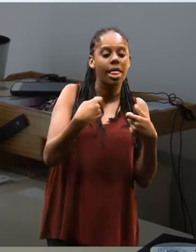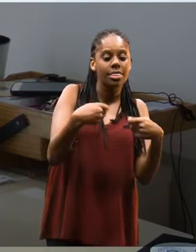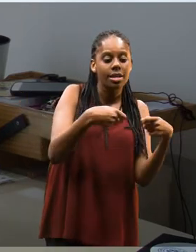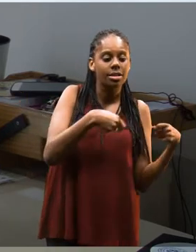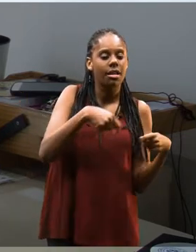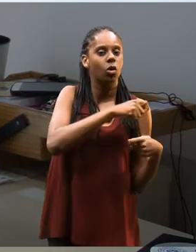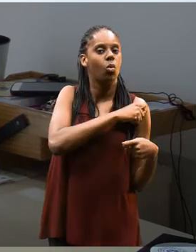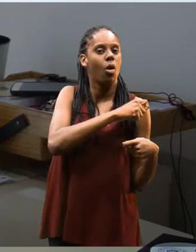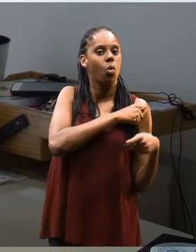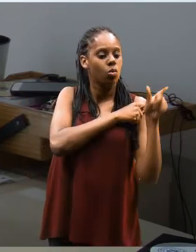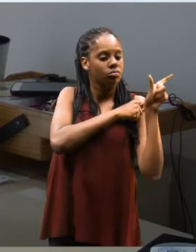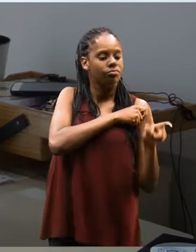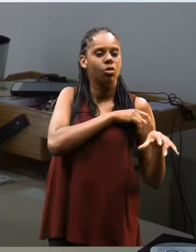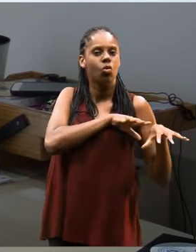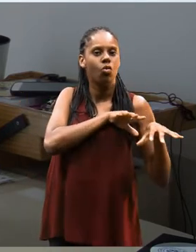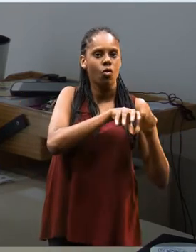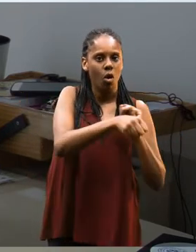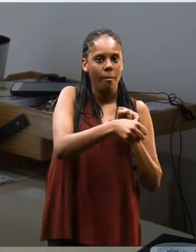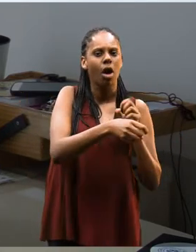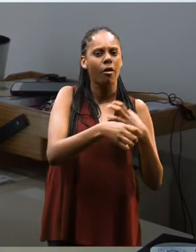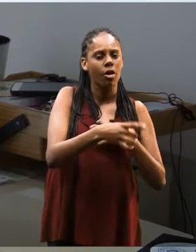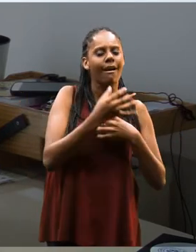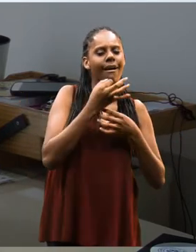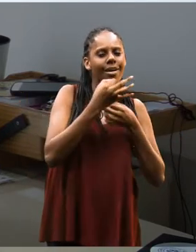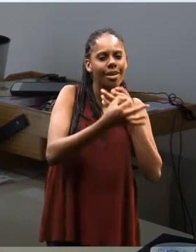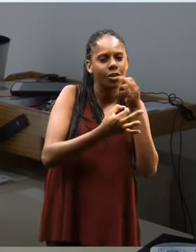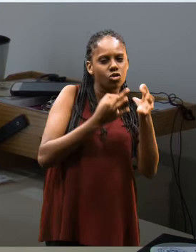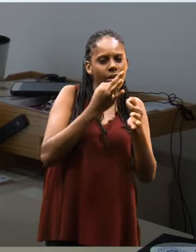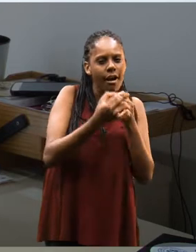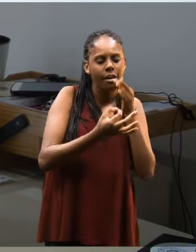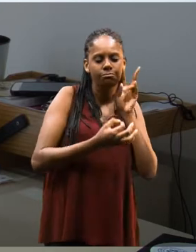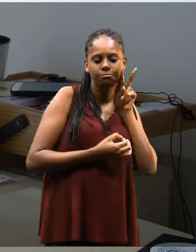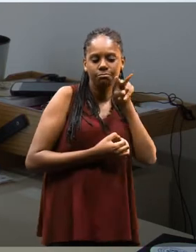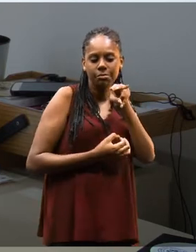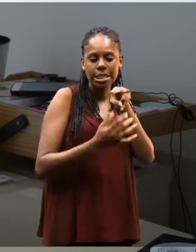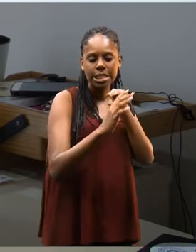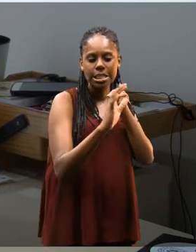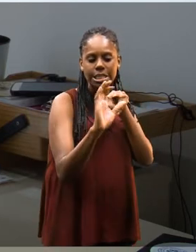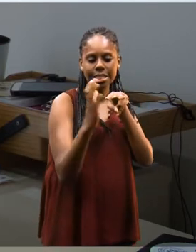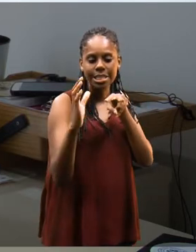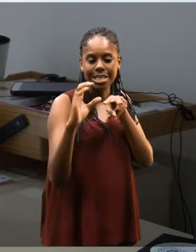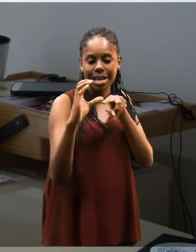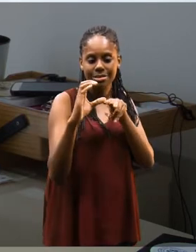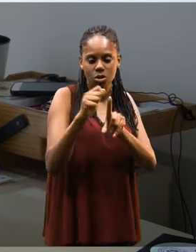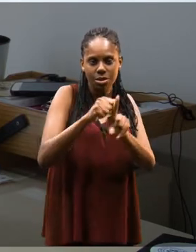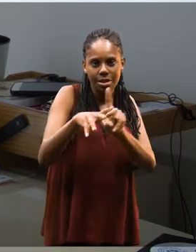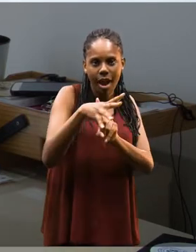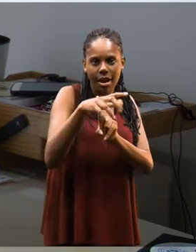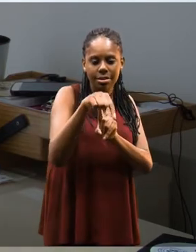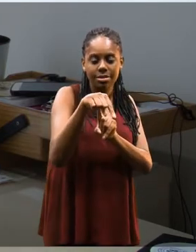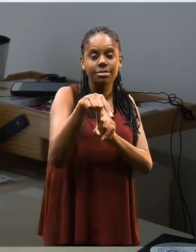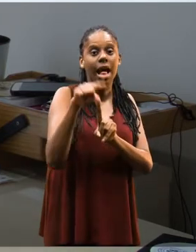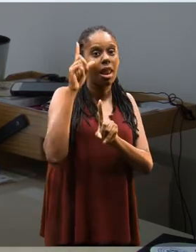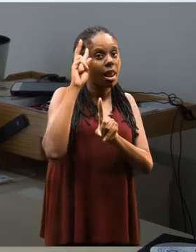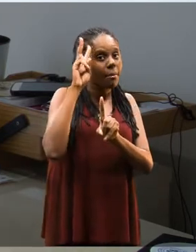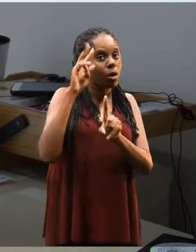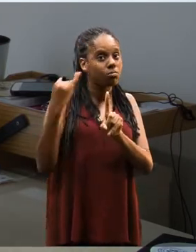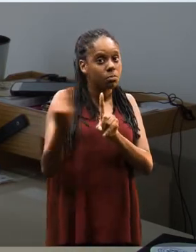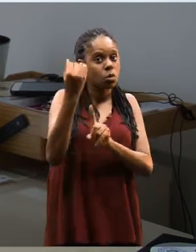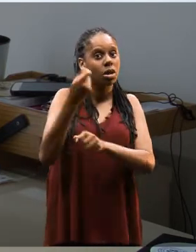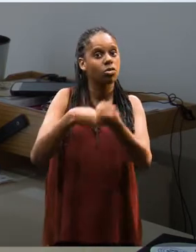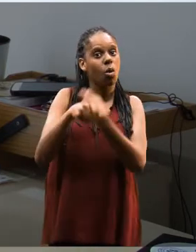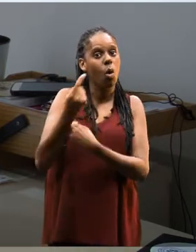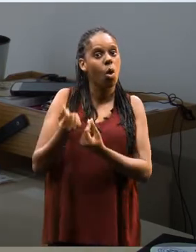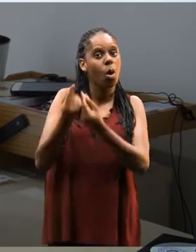preemente do aluno se formar de maneira crítica, com olhos para as ciências sociais, lembrando sempre que o intuito